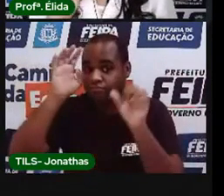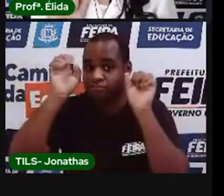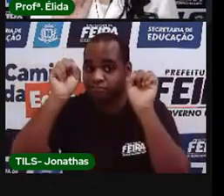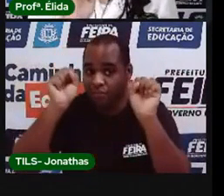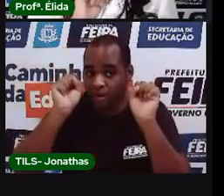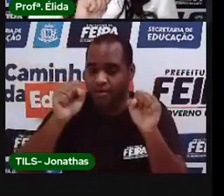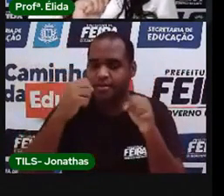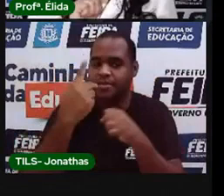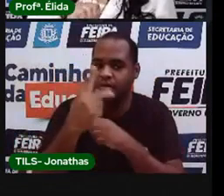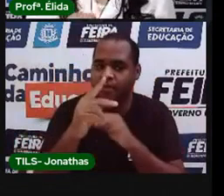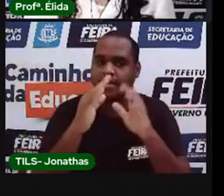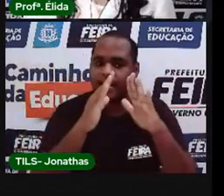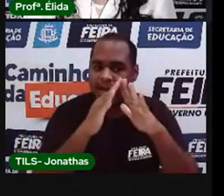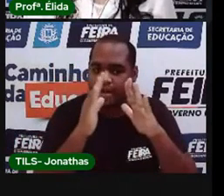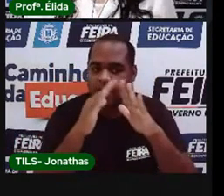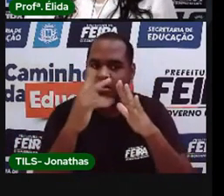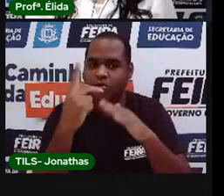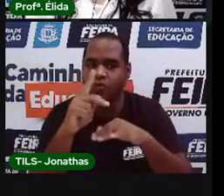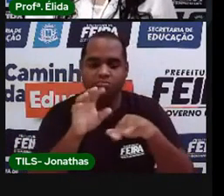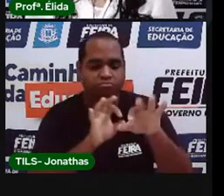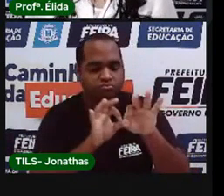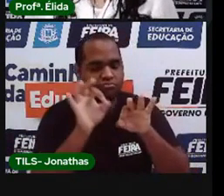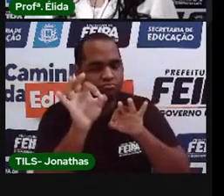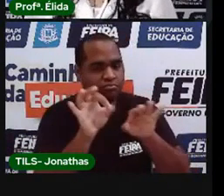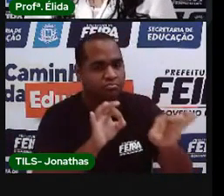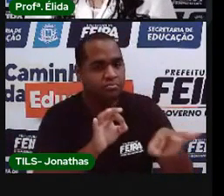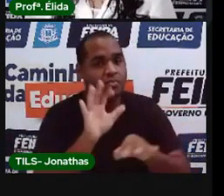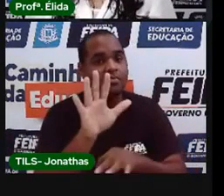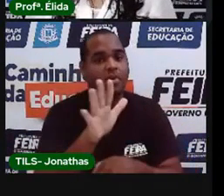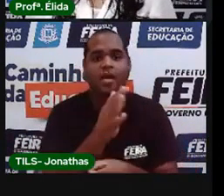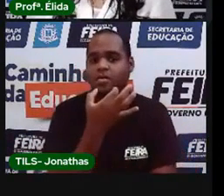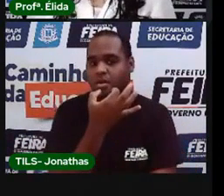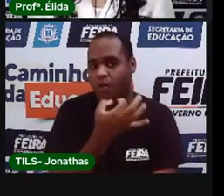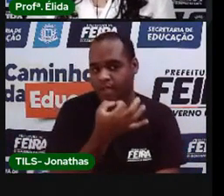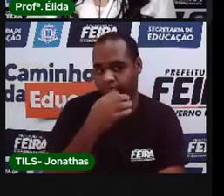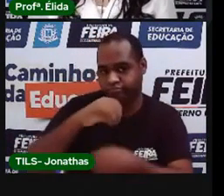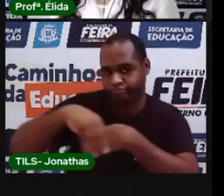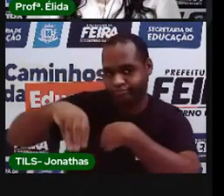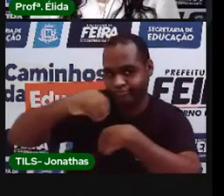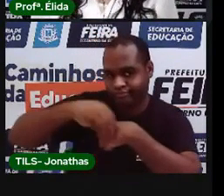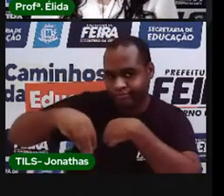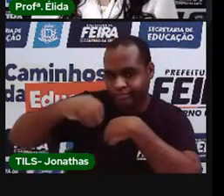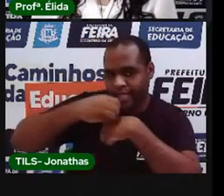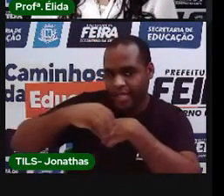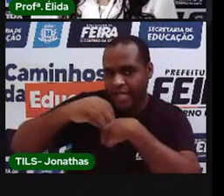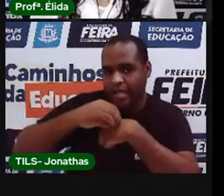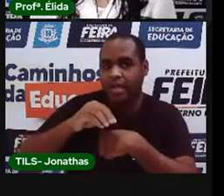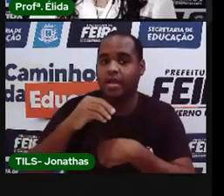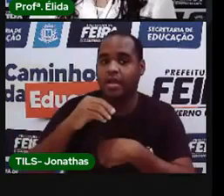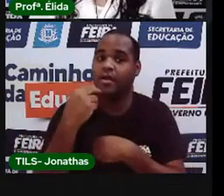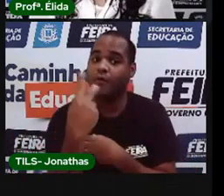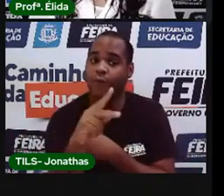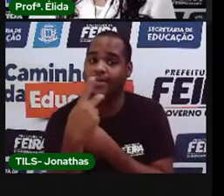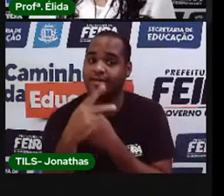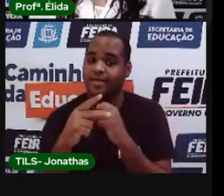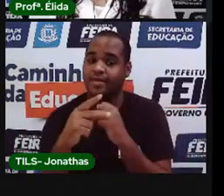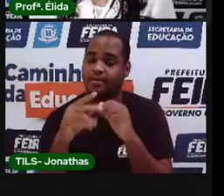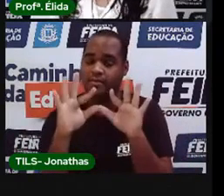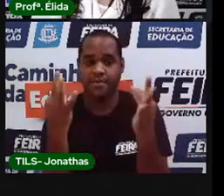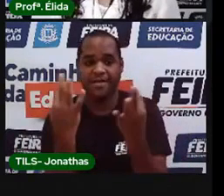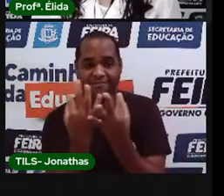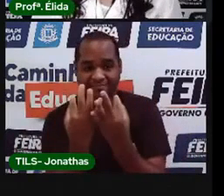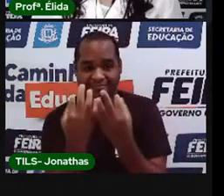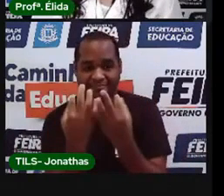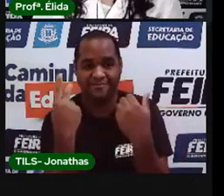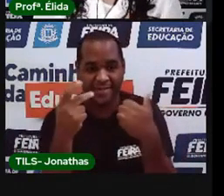na sua casa. Mas ela está nas orientações que foi enviada para você e para a sua família.